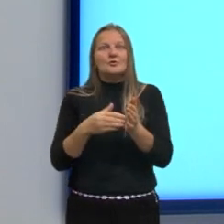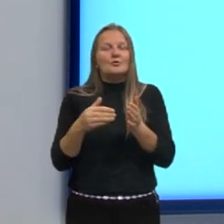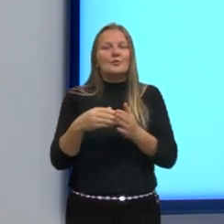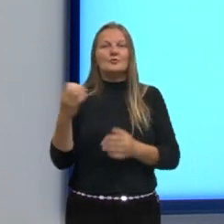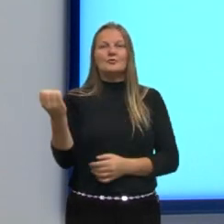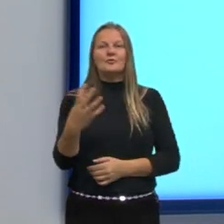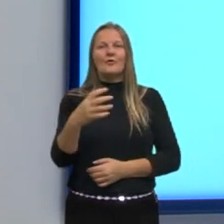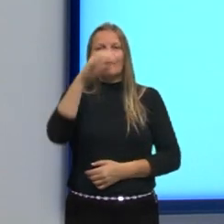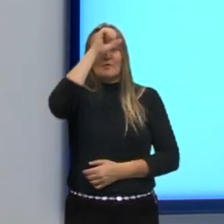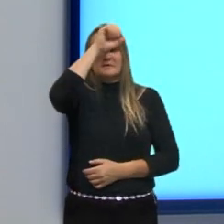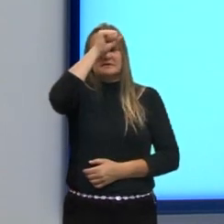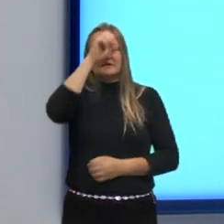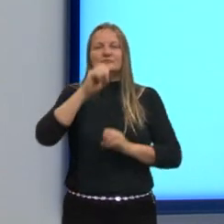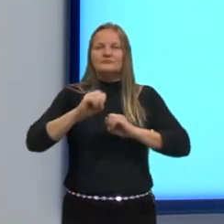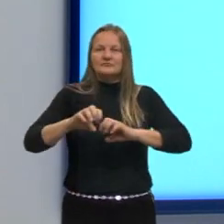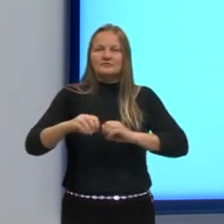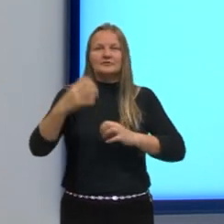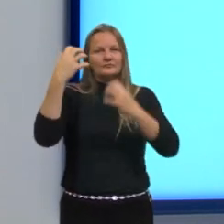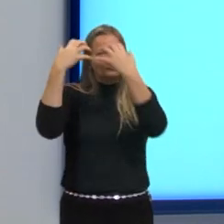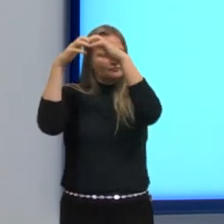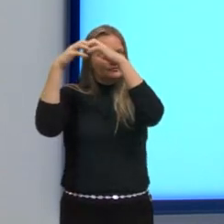você está dando para ele.